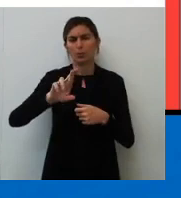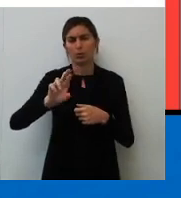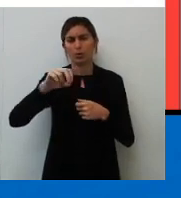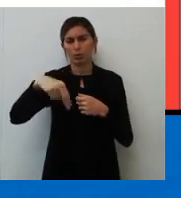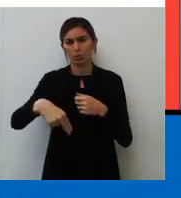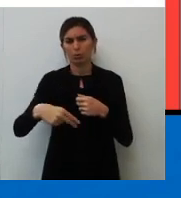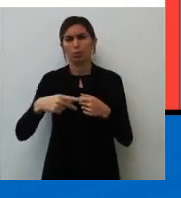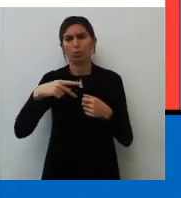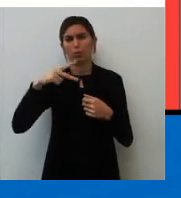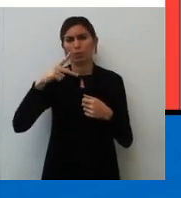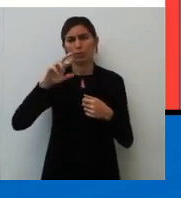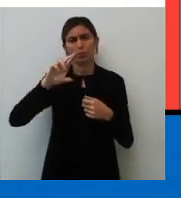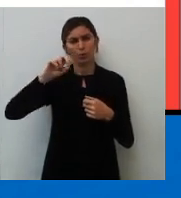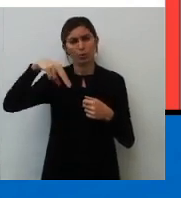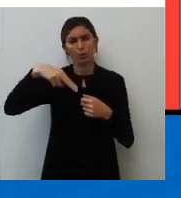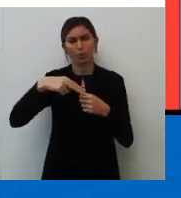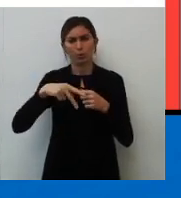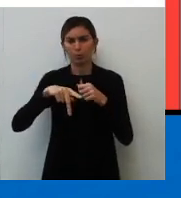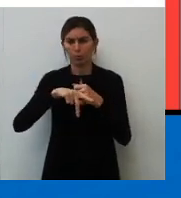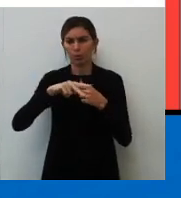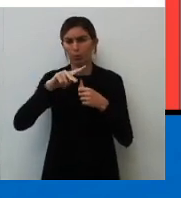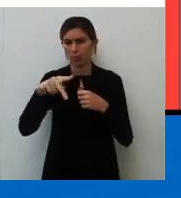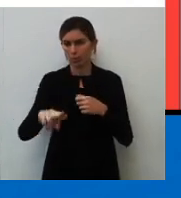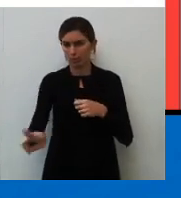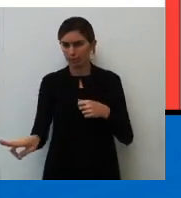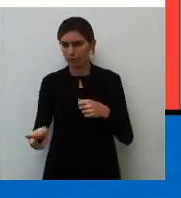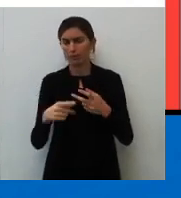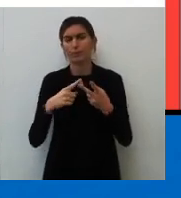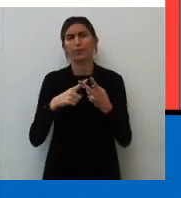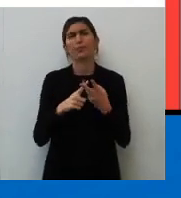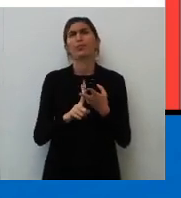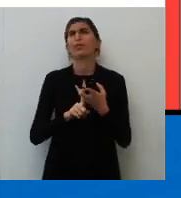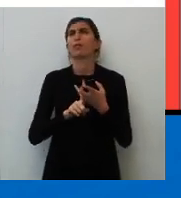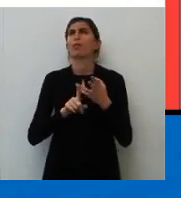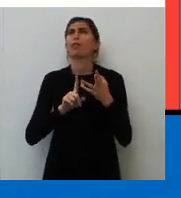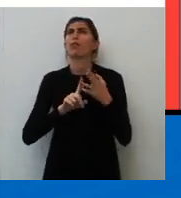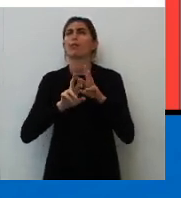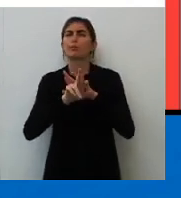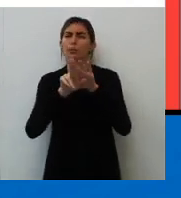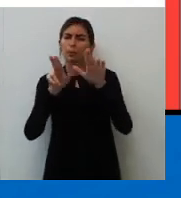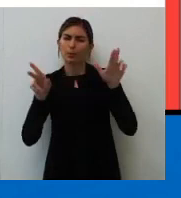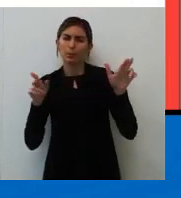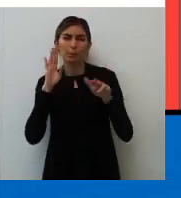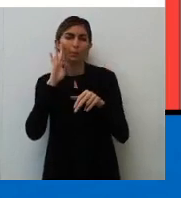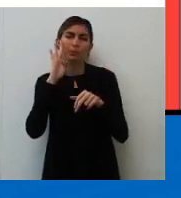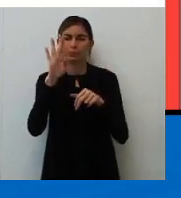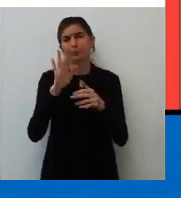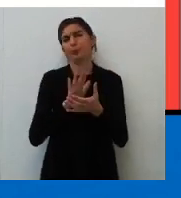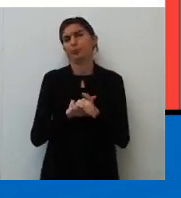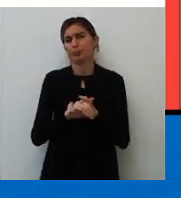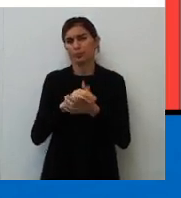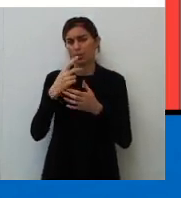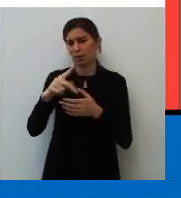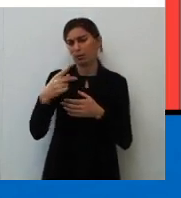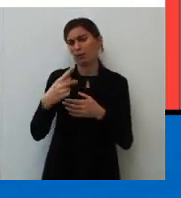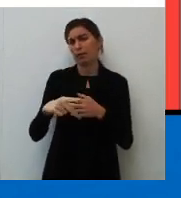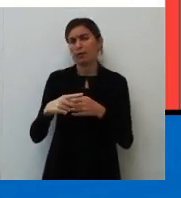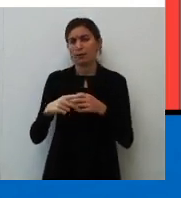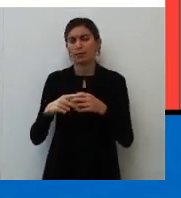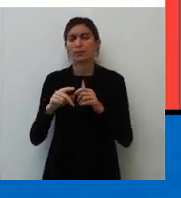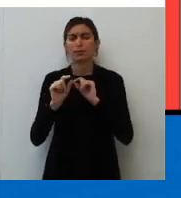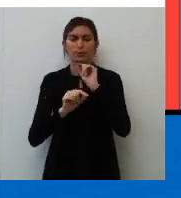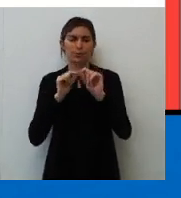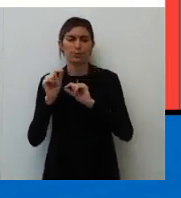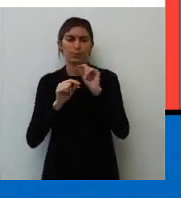gramaticais que vão ajudar muito na hora da coesão textual. São essas aí as principais. São essas aí as,